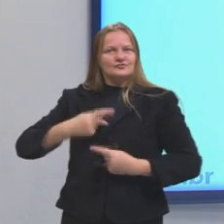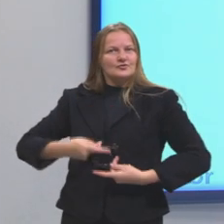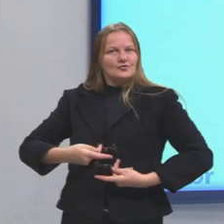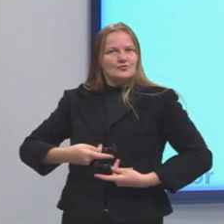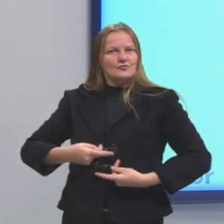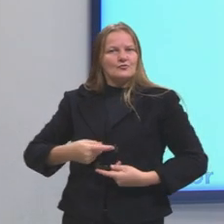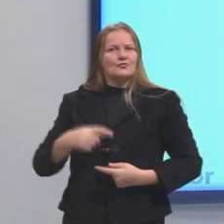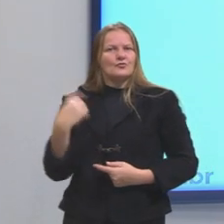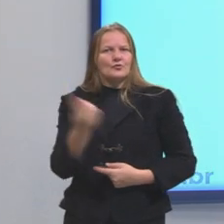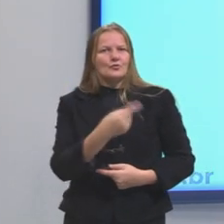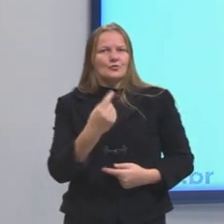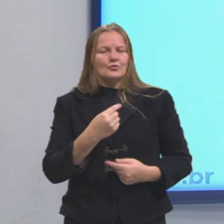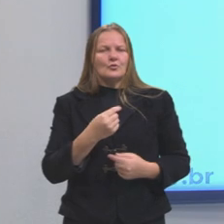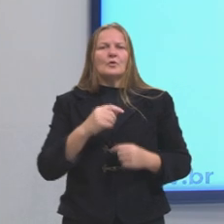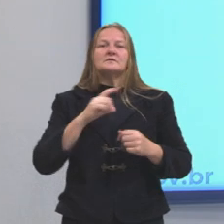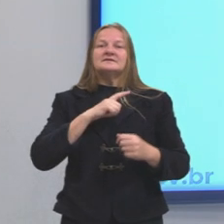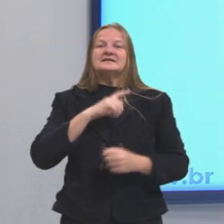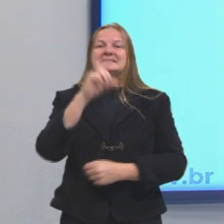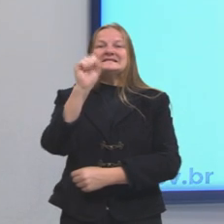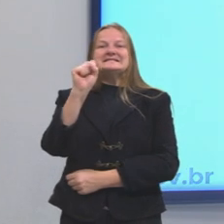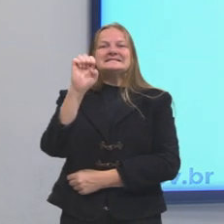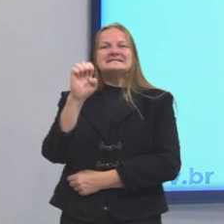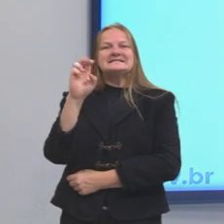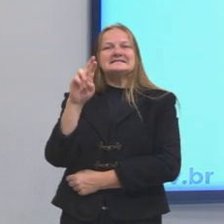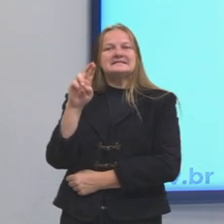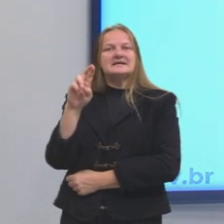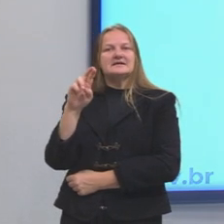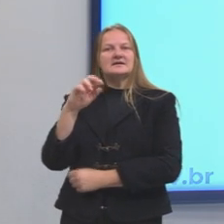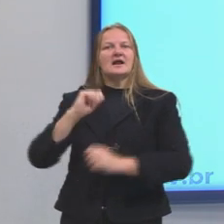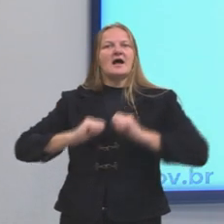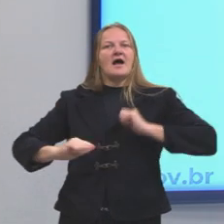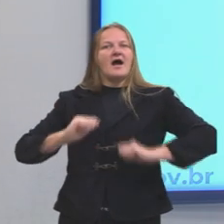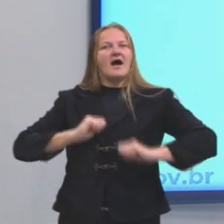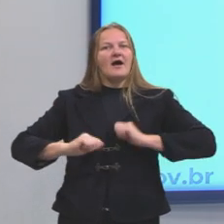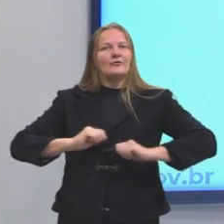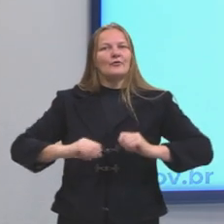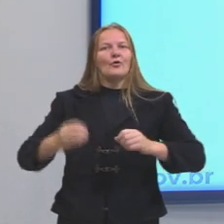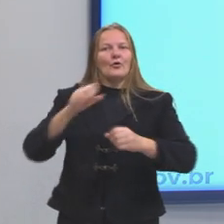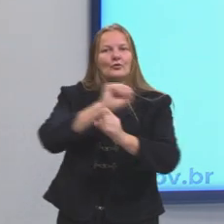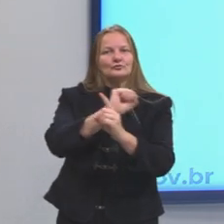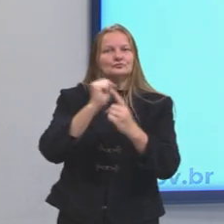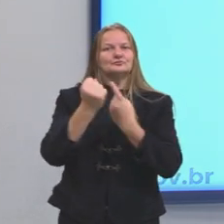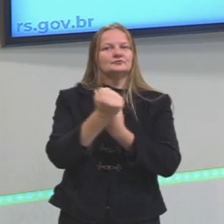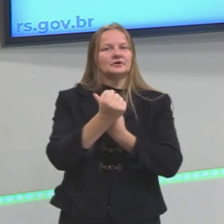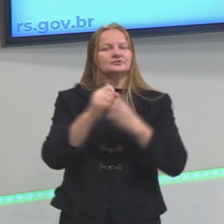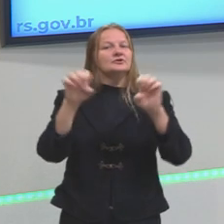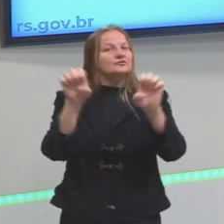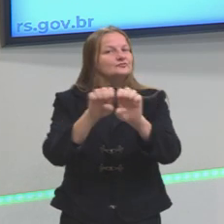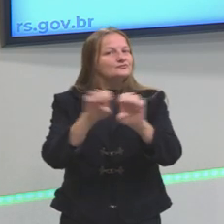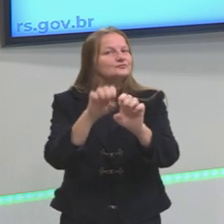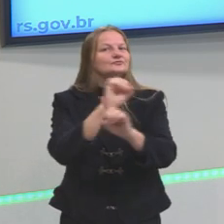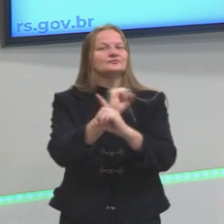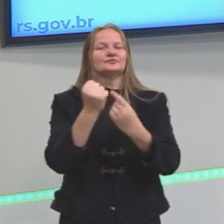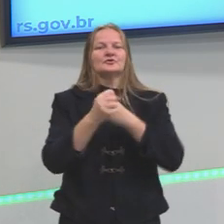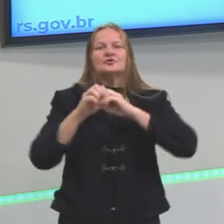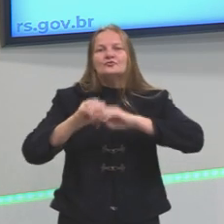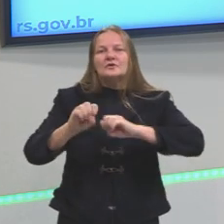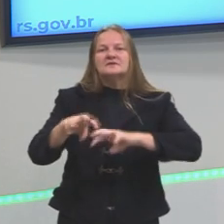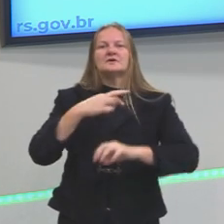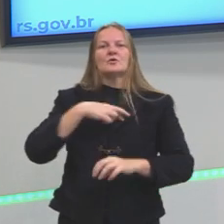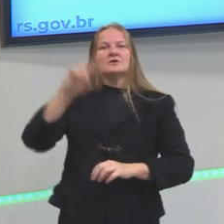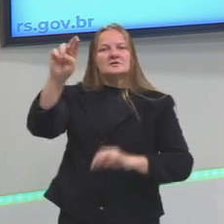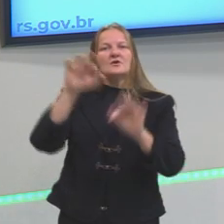o ser humano é ator da sociedade. O que está aí, a estrutura que está aí, a educação, a religião, a